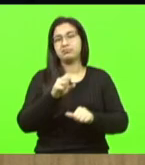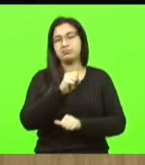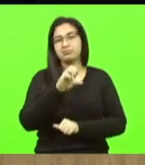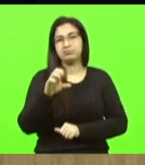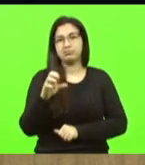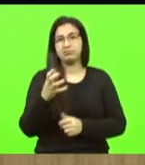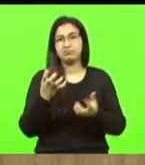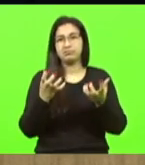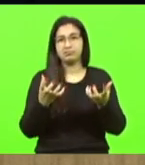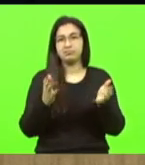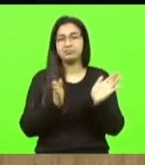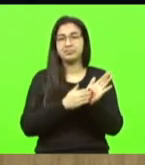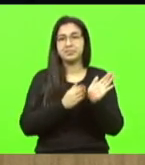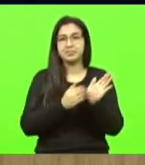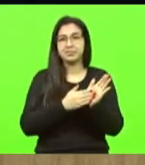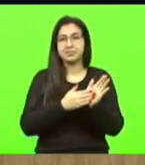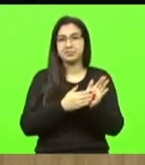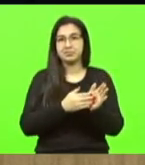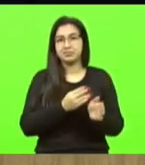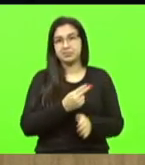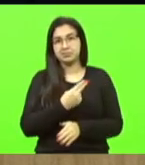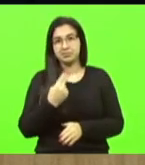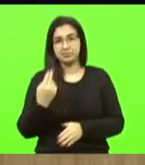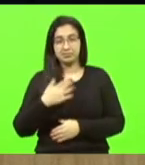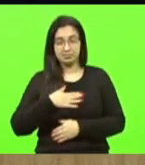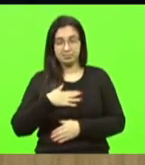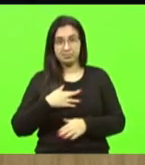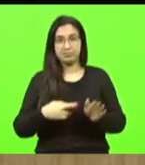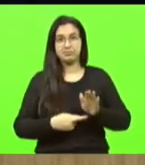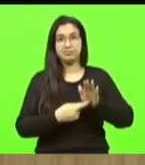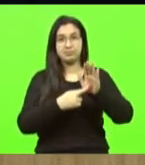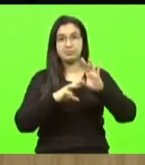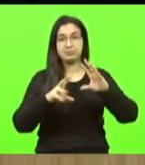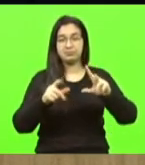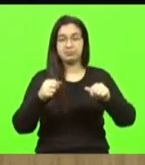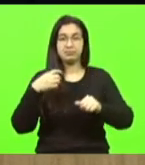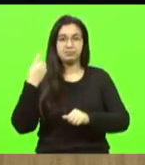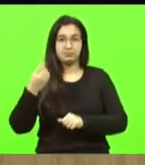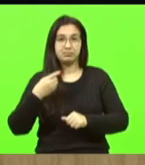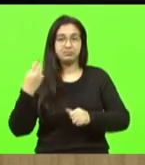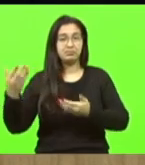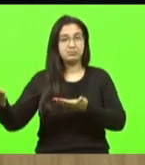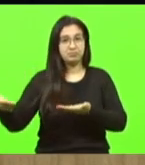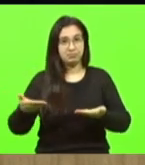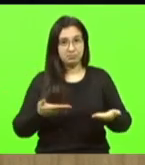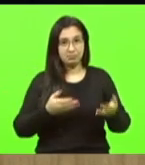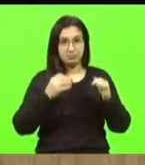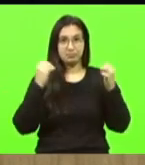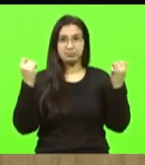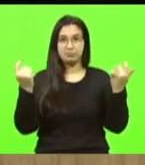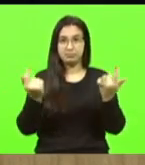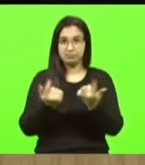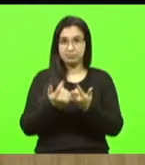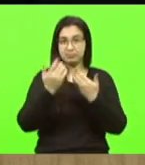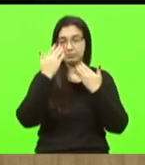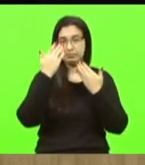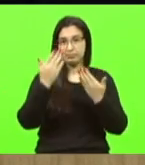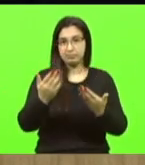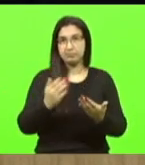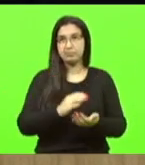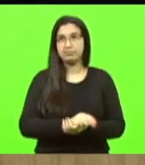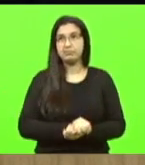mais uma vez em meu nome em nome dos deputados seja bem bem-vindo a casa e muito obrigado o senhor tem